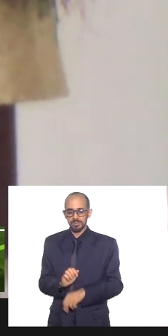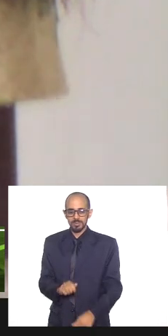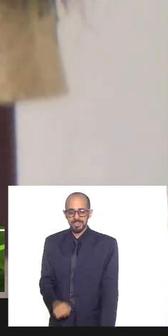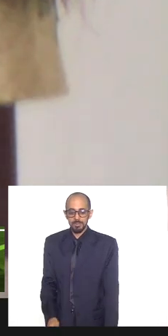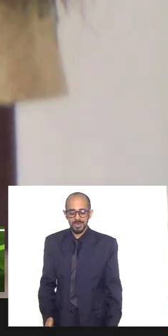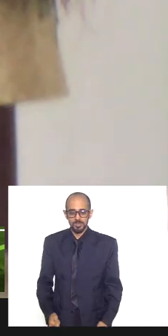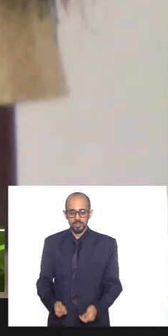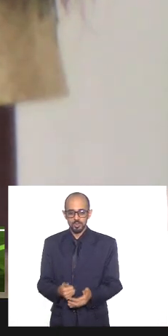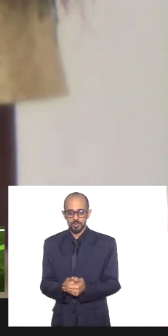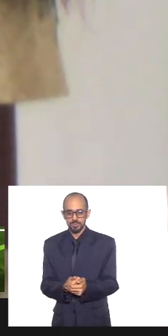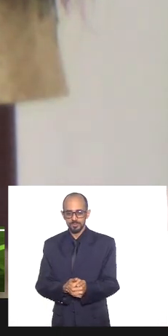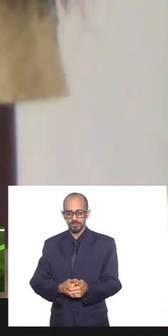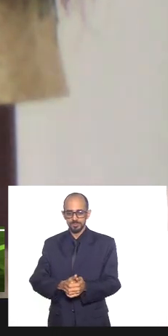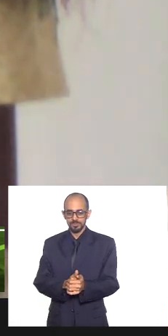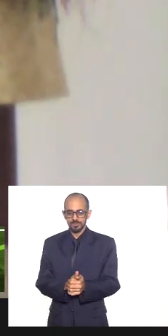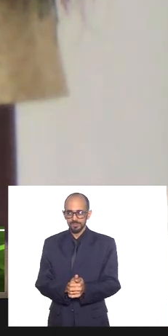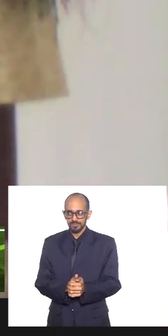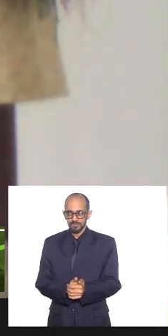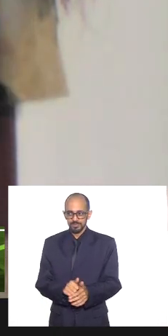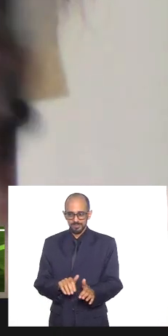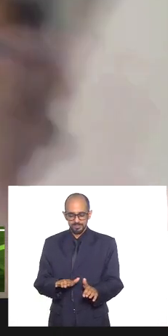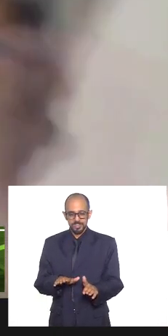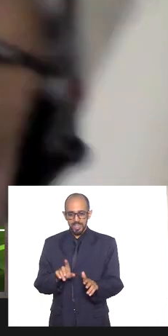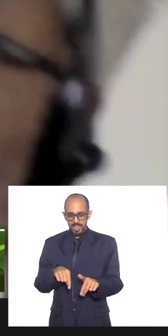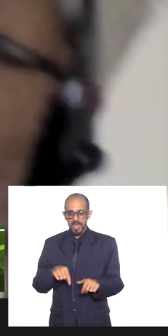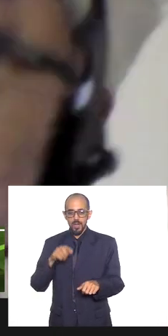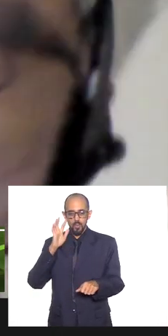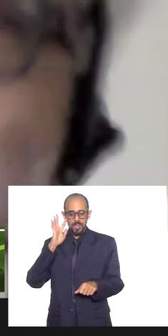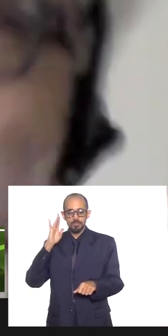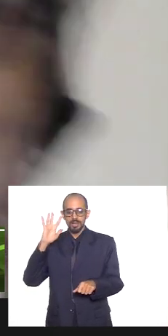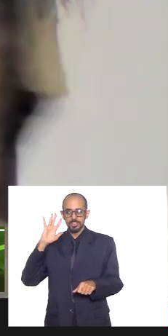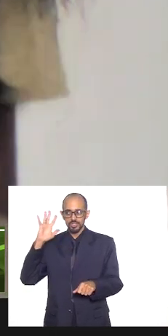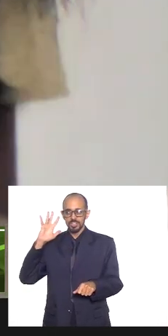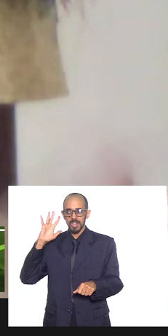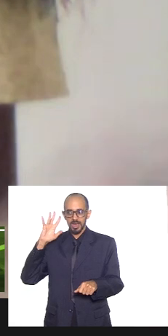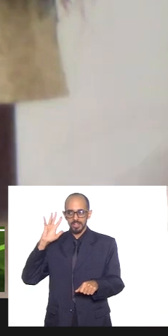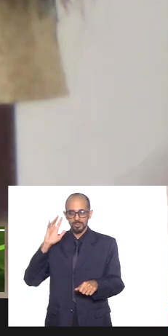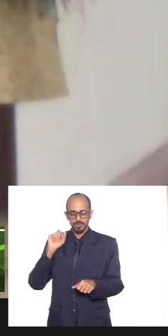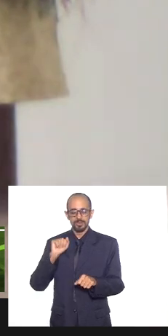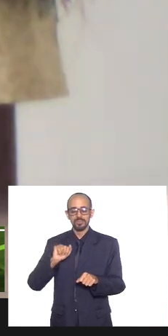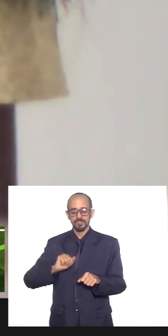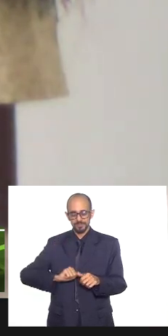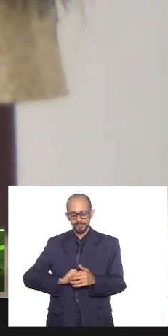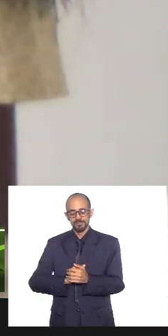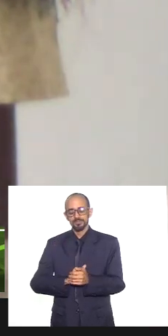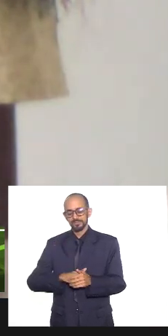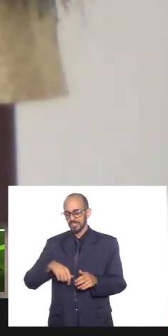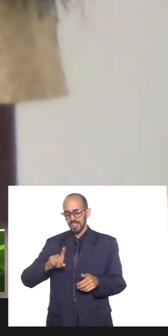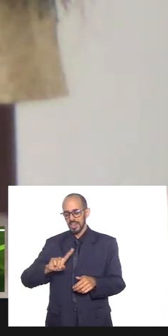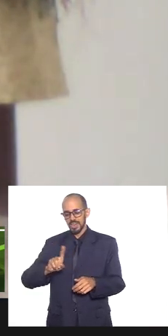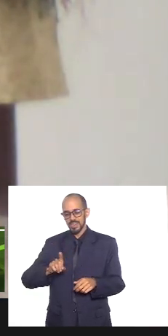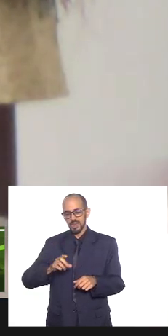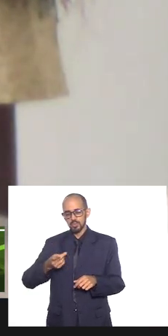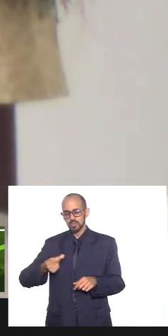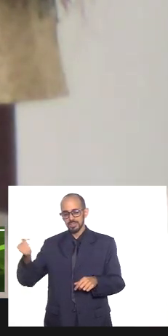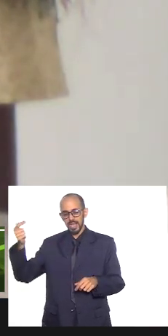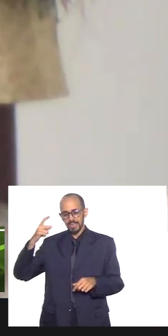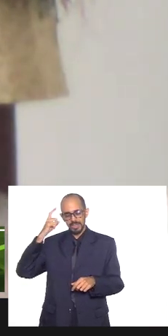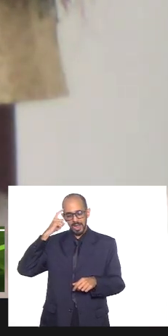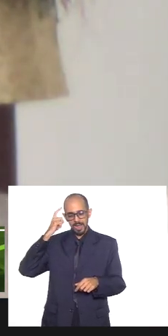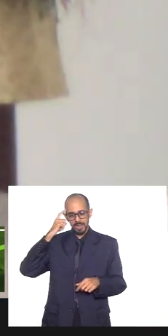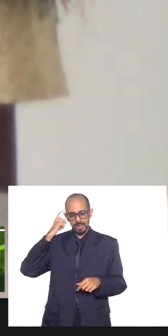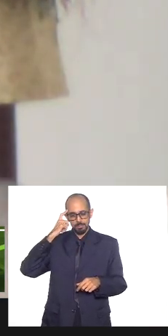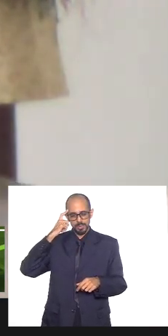colonialidade colonialidade vou dizer é um imaginário do colonialismo que não sai da cabeça de todo mundo